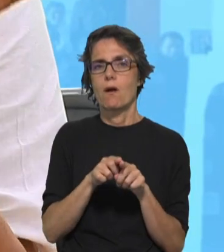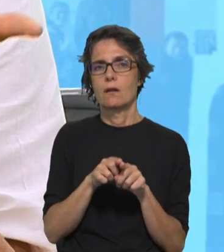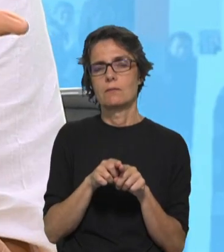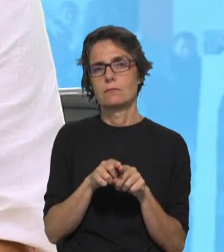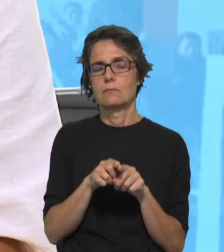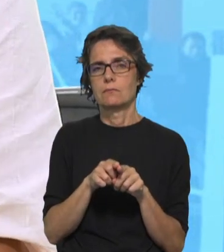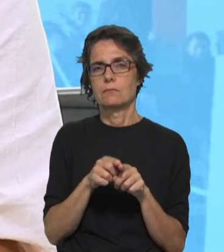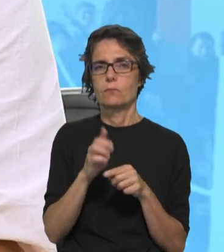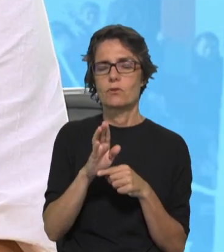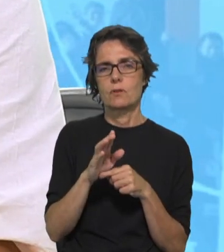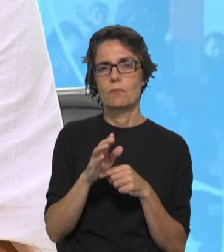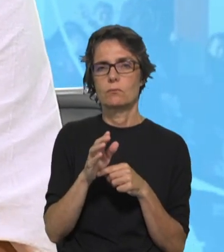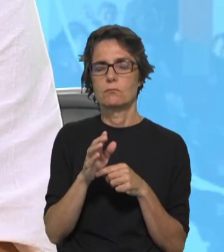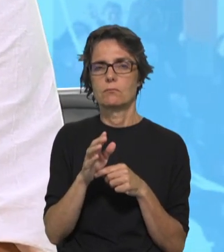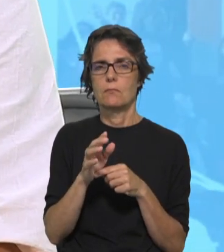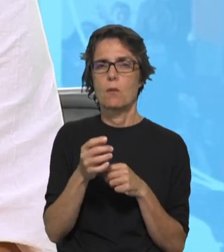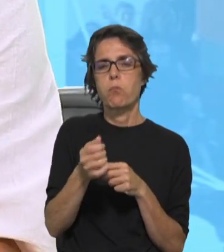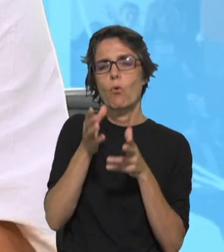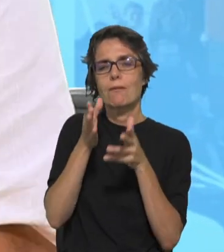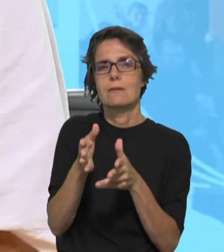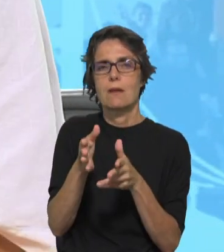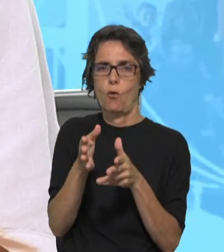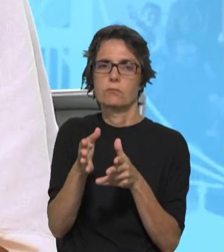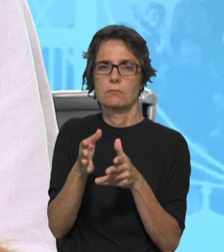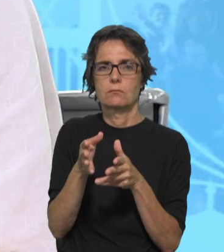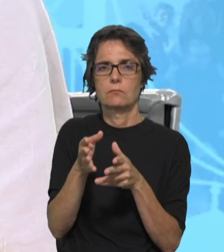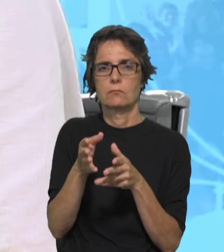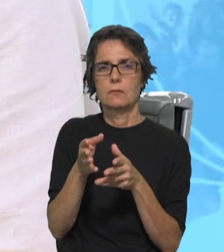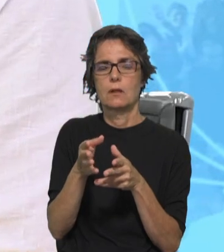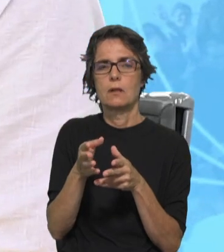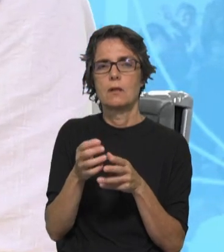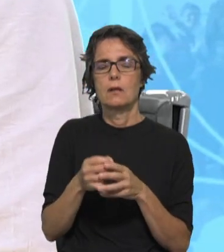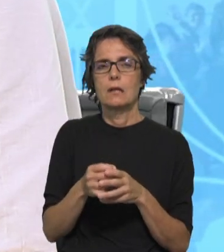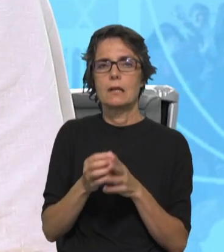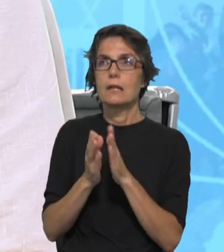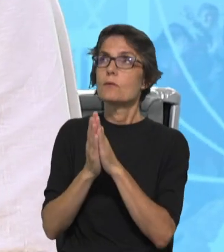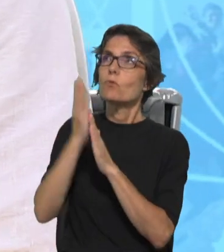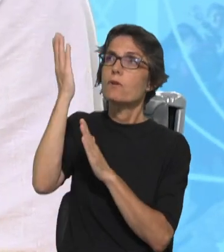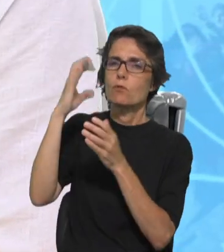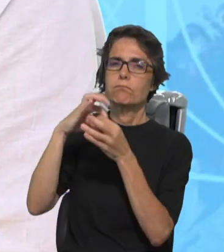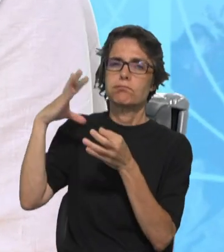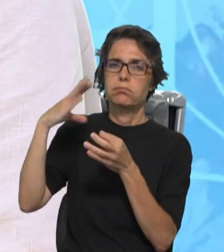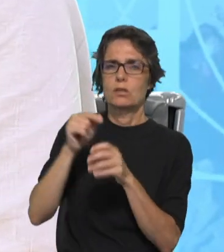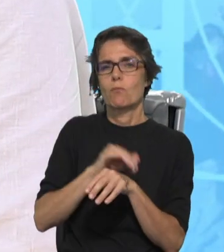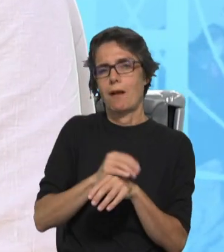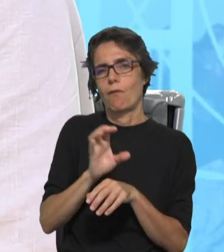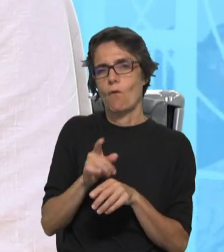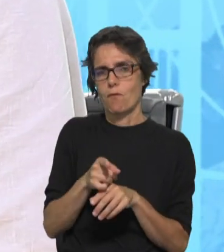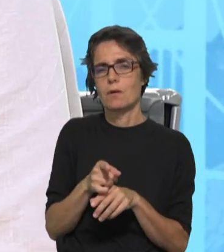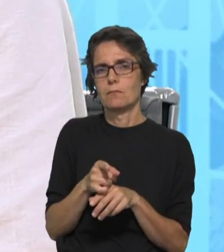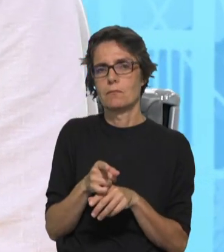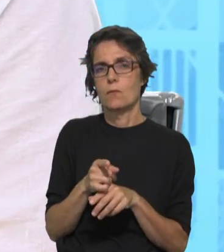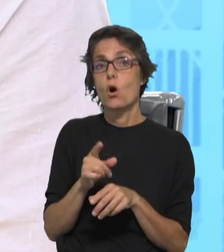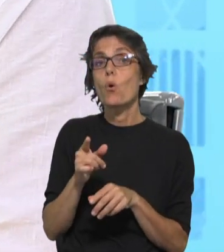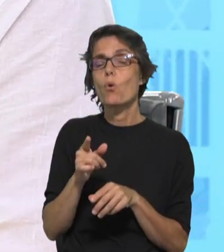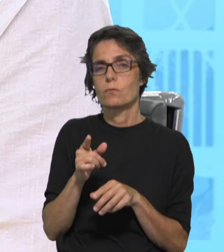dar a devida atenção ao que é o essencial e, sobretudo, quebrar a relação com Deus, perceber que o não cuidado da